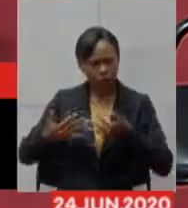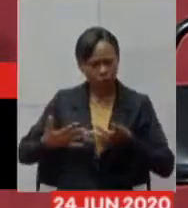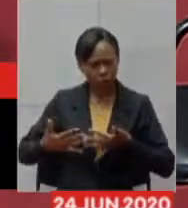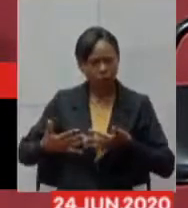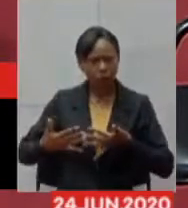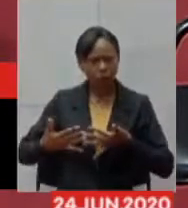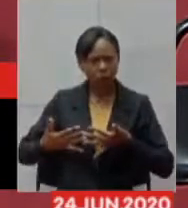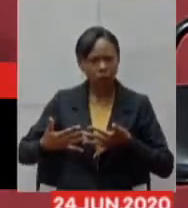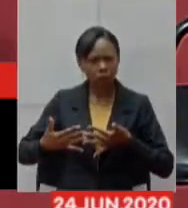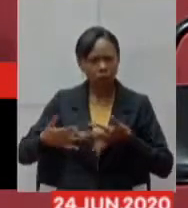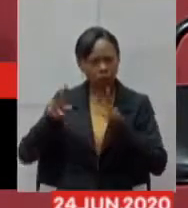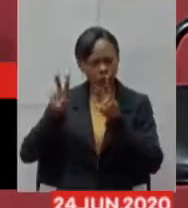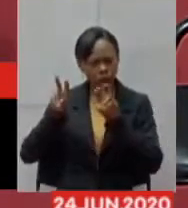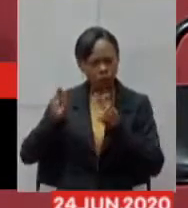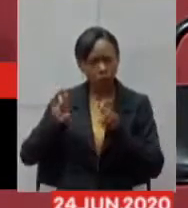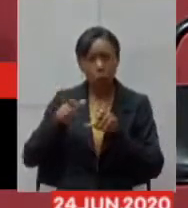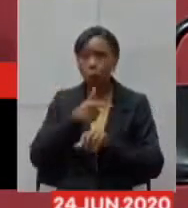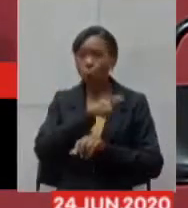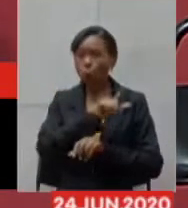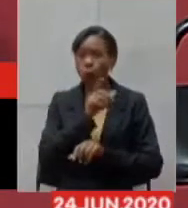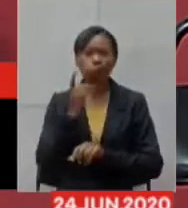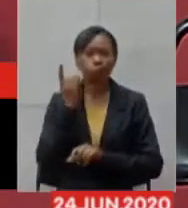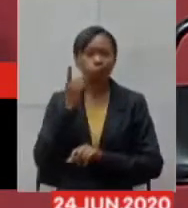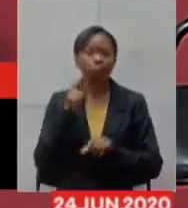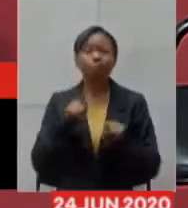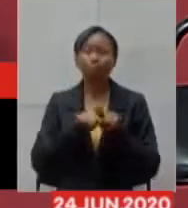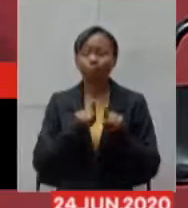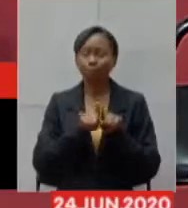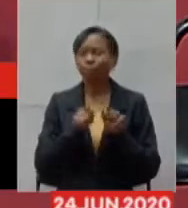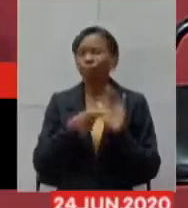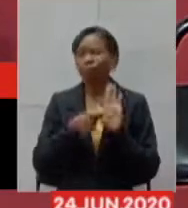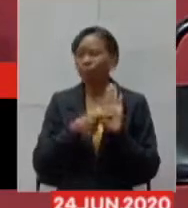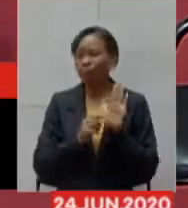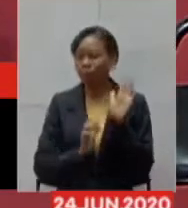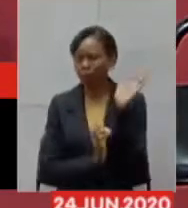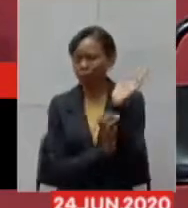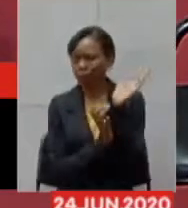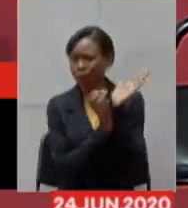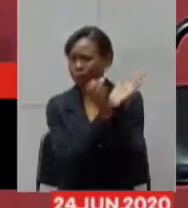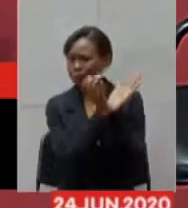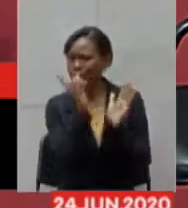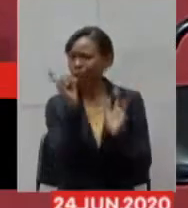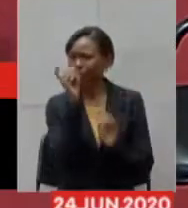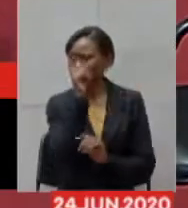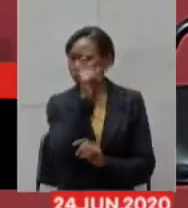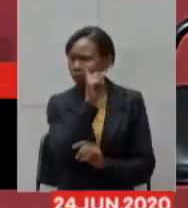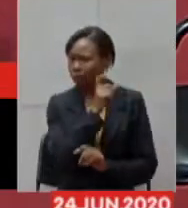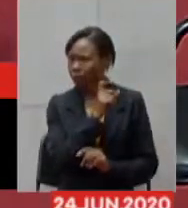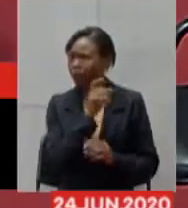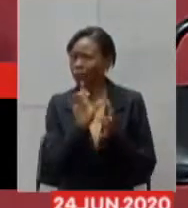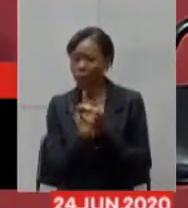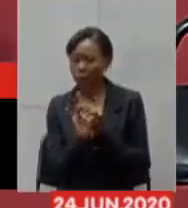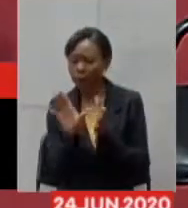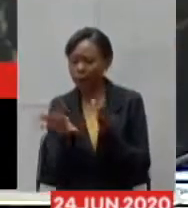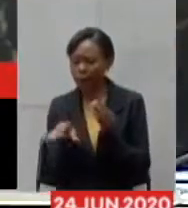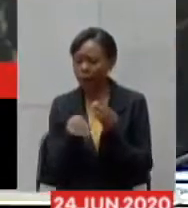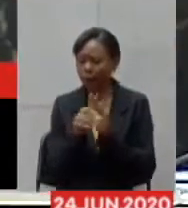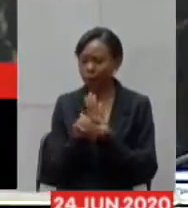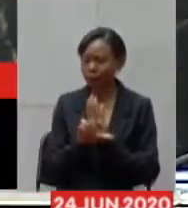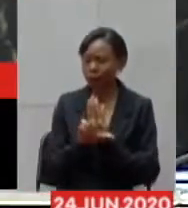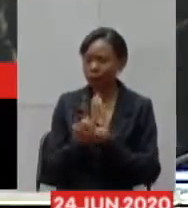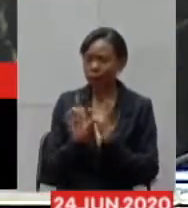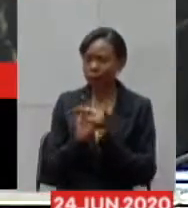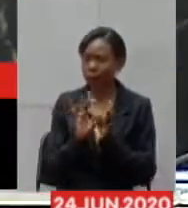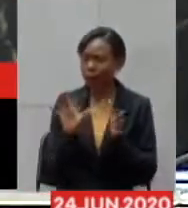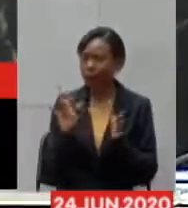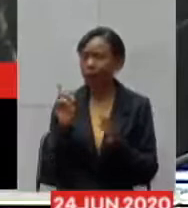relataram a dificuldade burocrática para liberar essas emendas para que o hospital possa gastar os recursos indicados